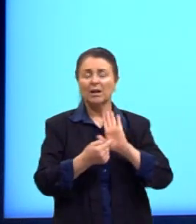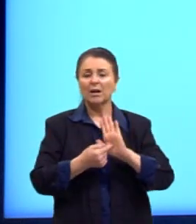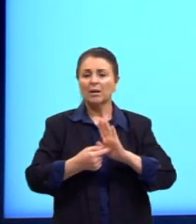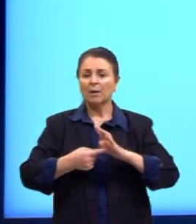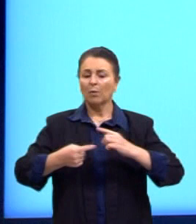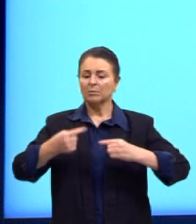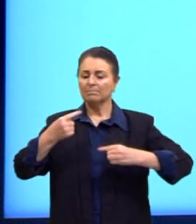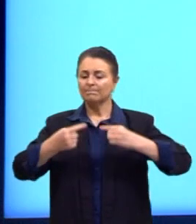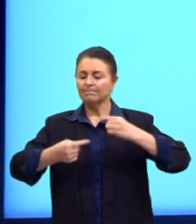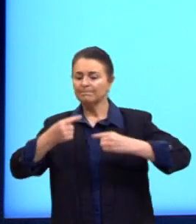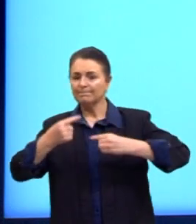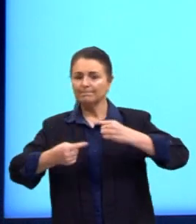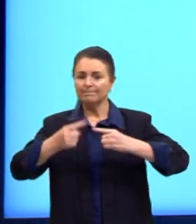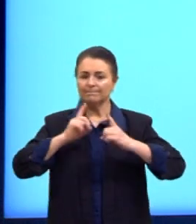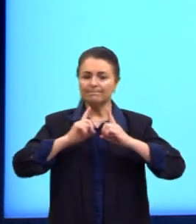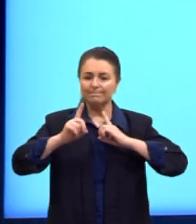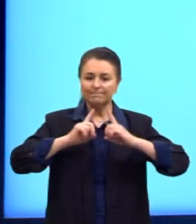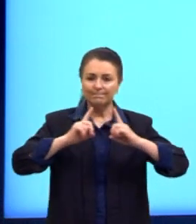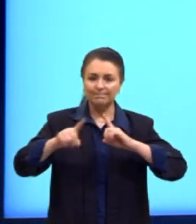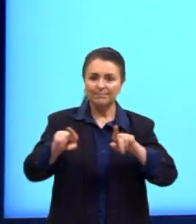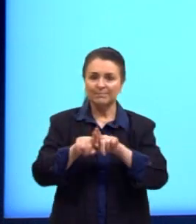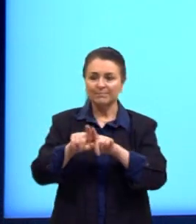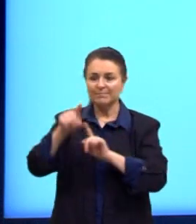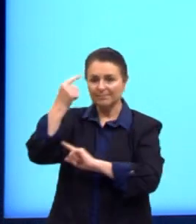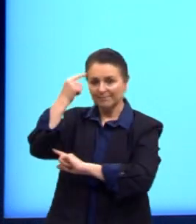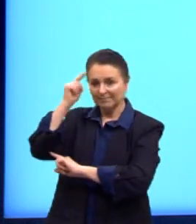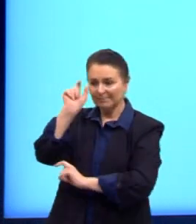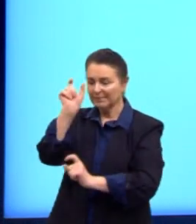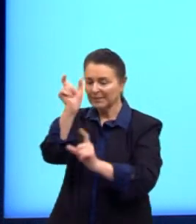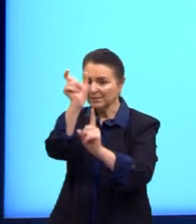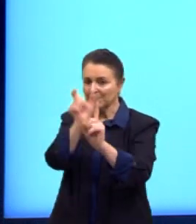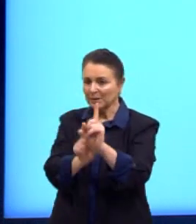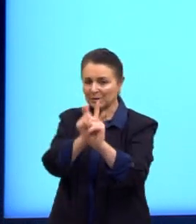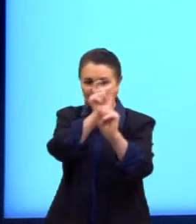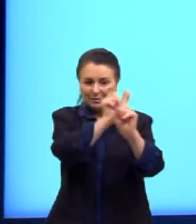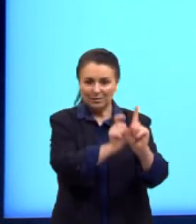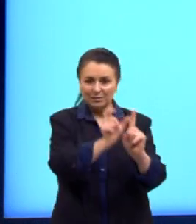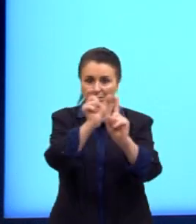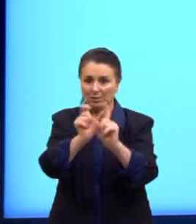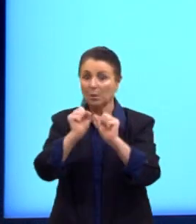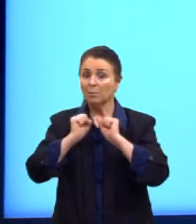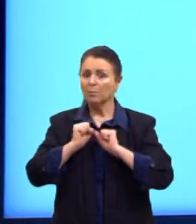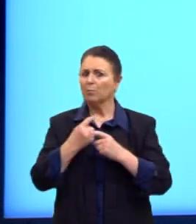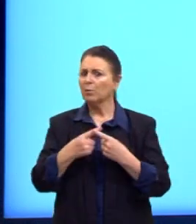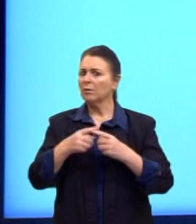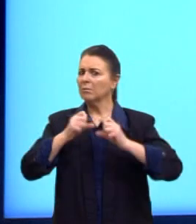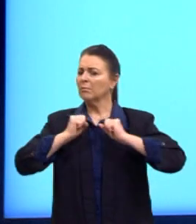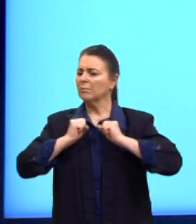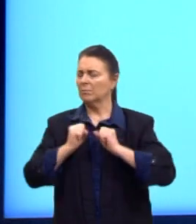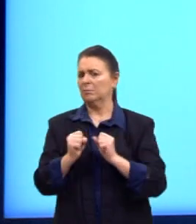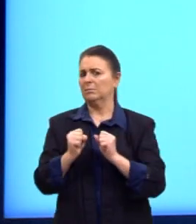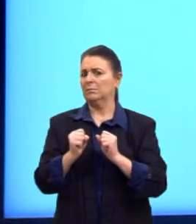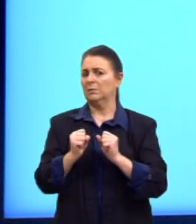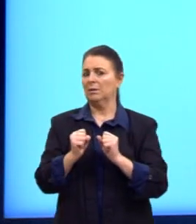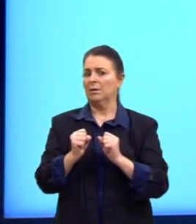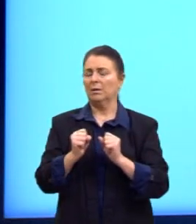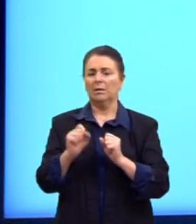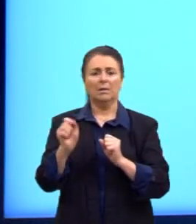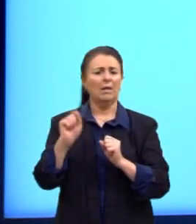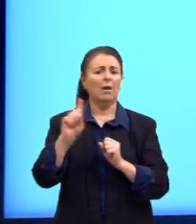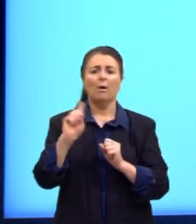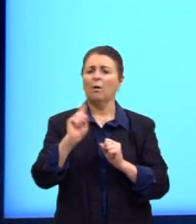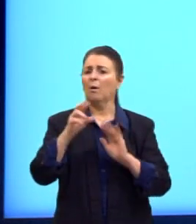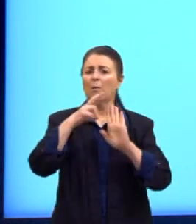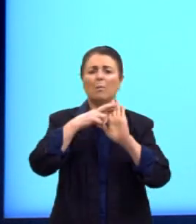personagens ou suas ideias. Por que eu disse pode? Isso daqui não é via de regra.